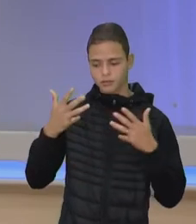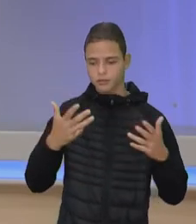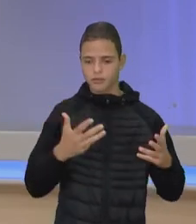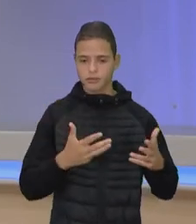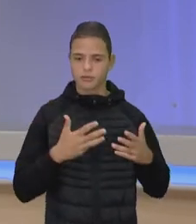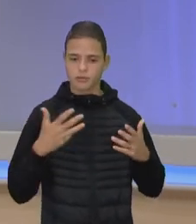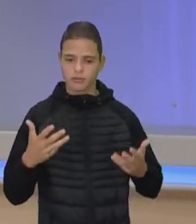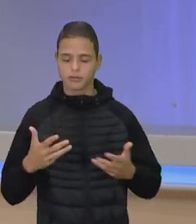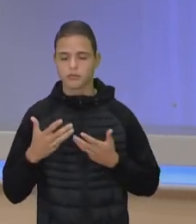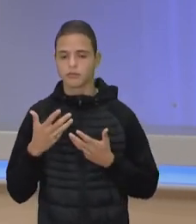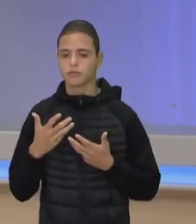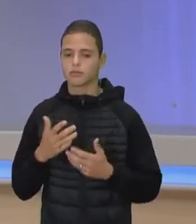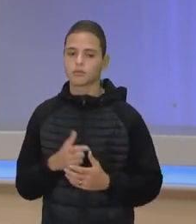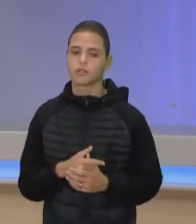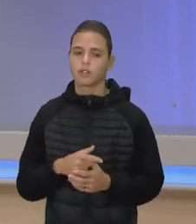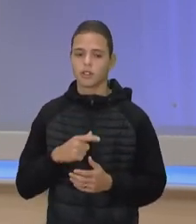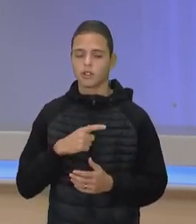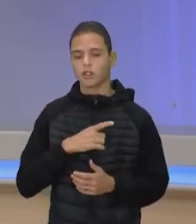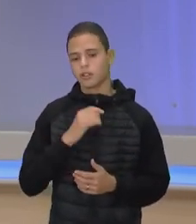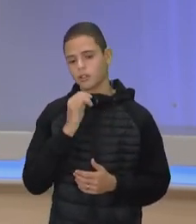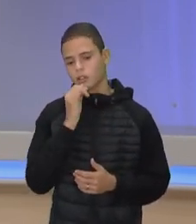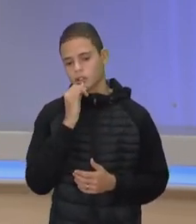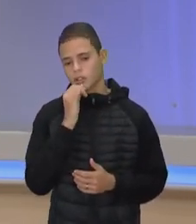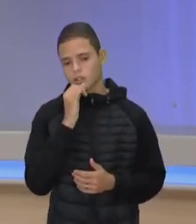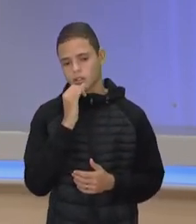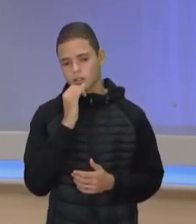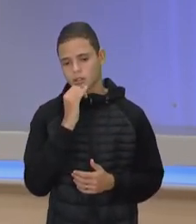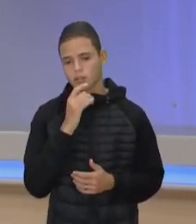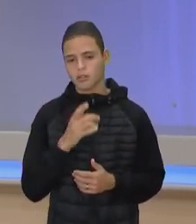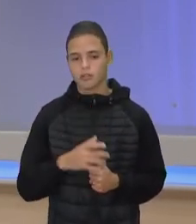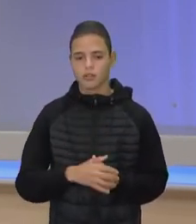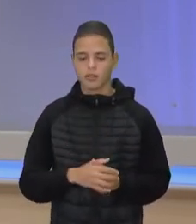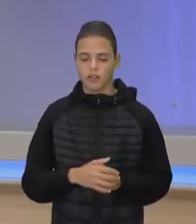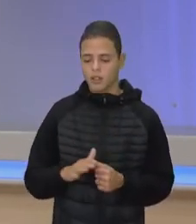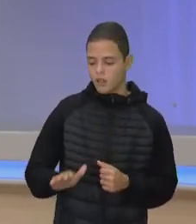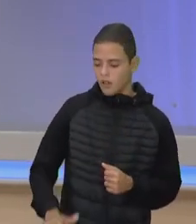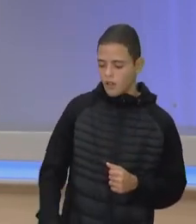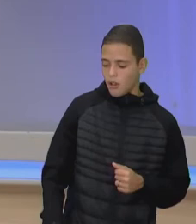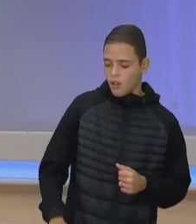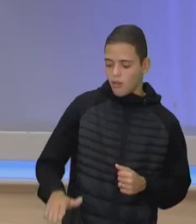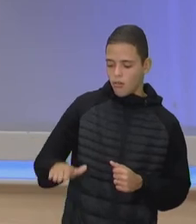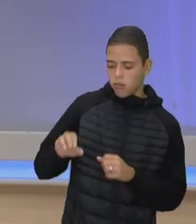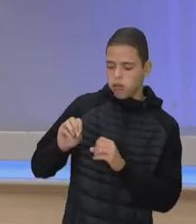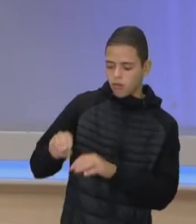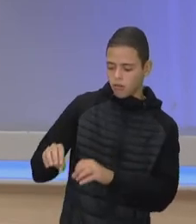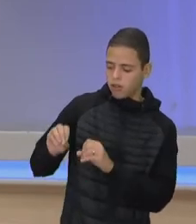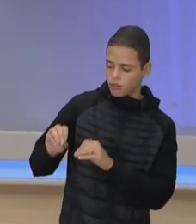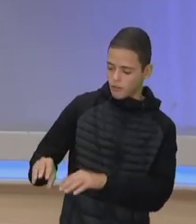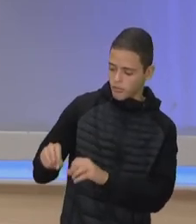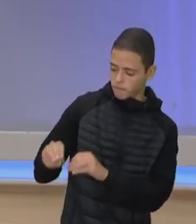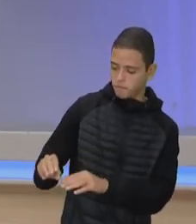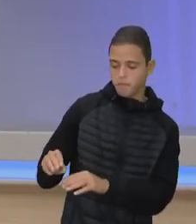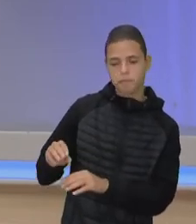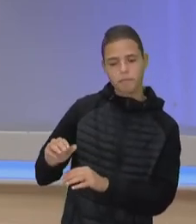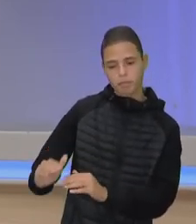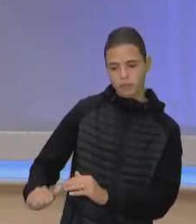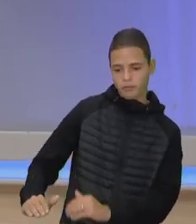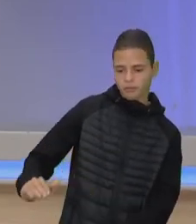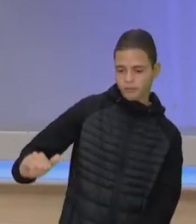existem, por exemplo, desde a primeira infância, da educação que as pessoas recebem,